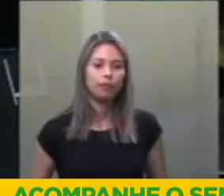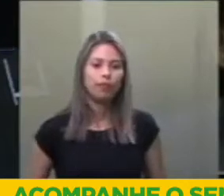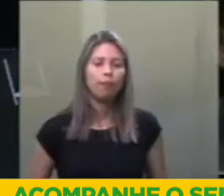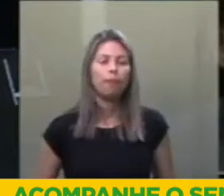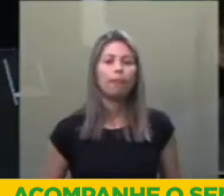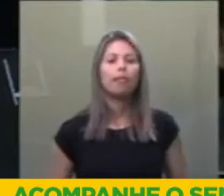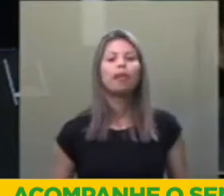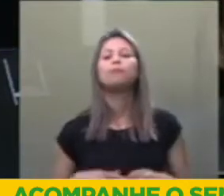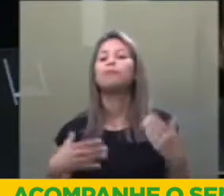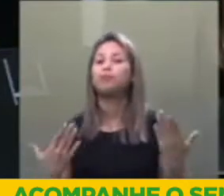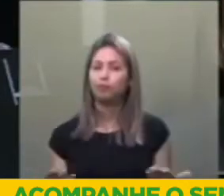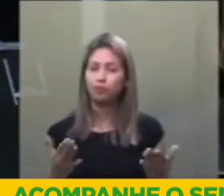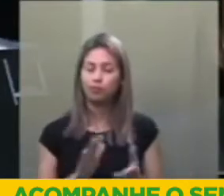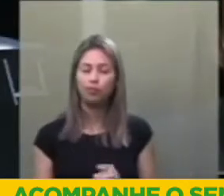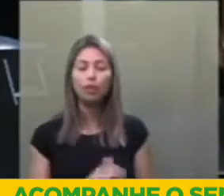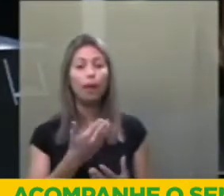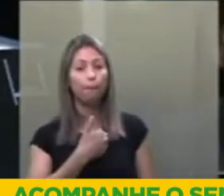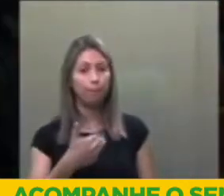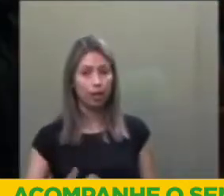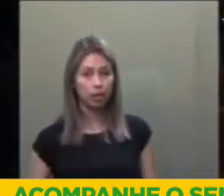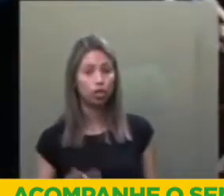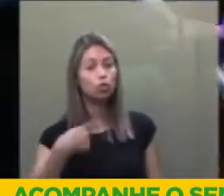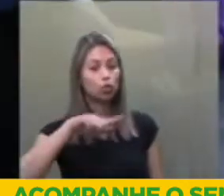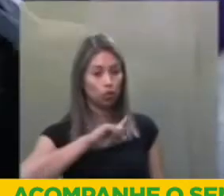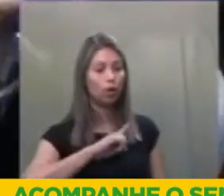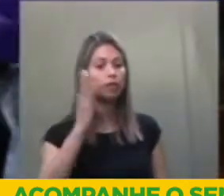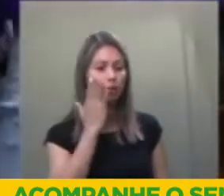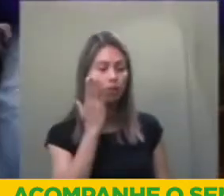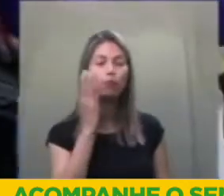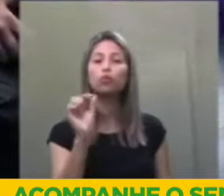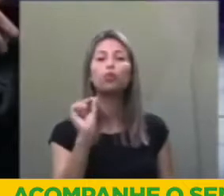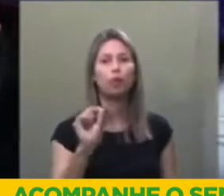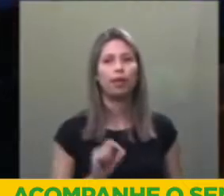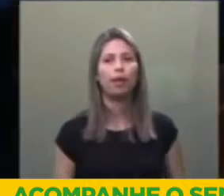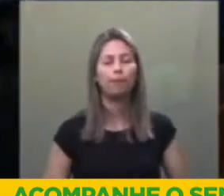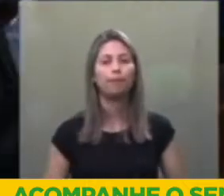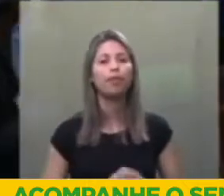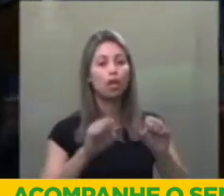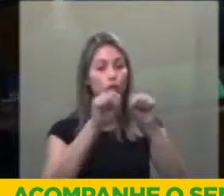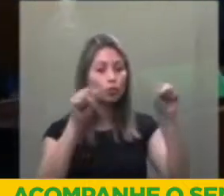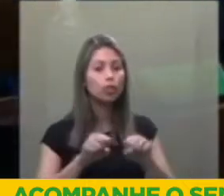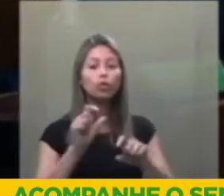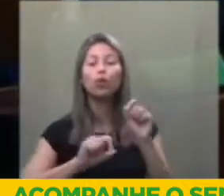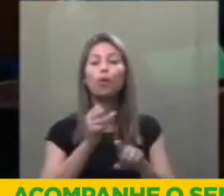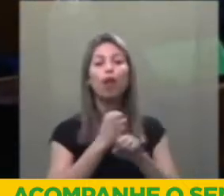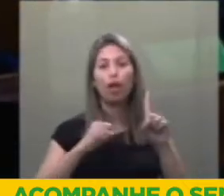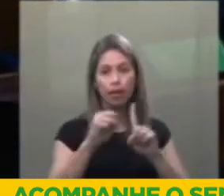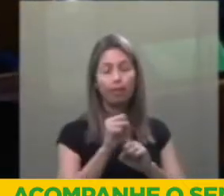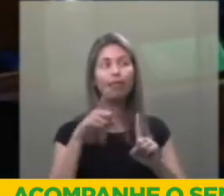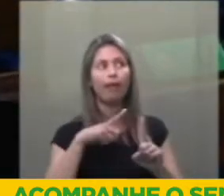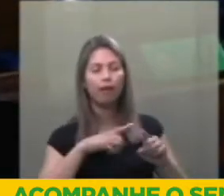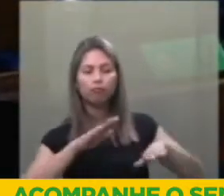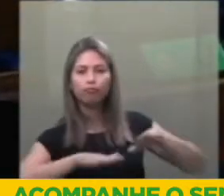Nós sabemos que, nesse tema presidencialista, é prerrogativa dos presidentes das